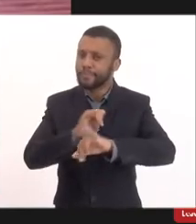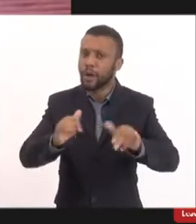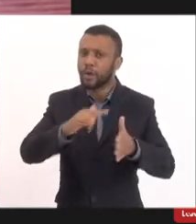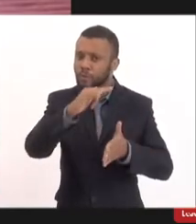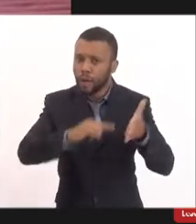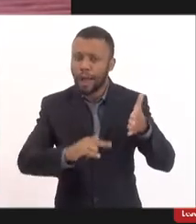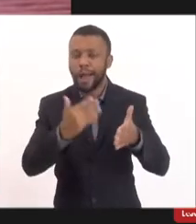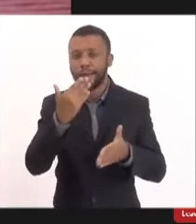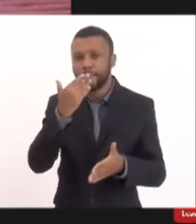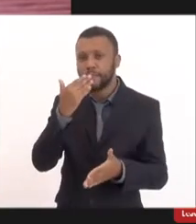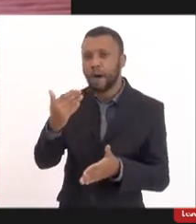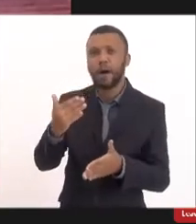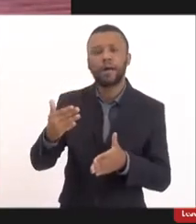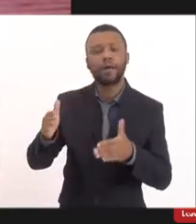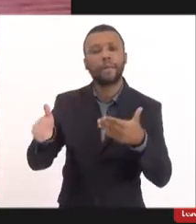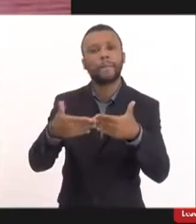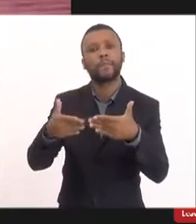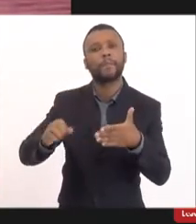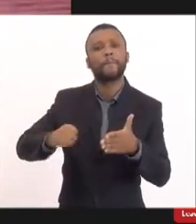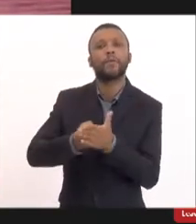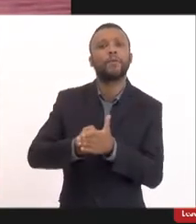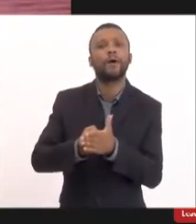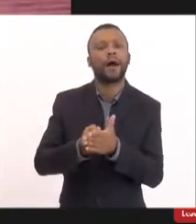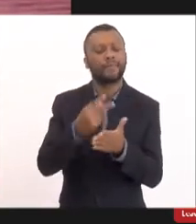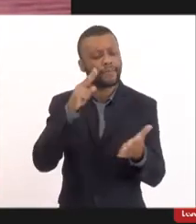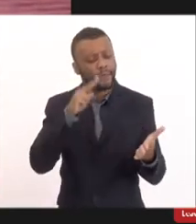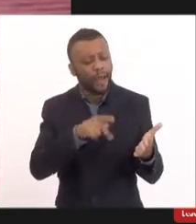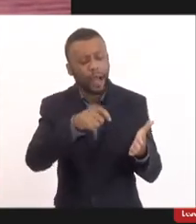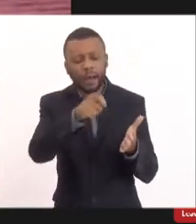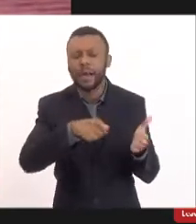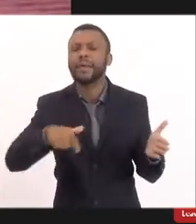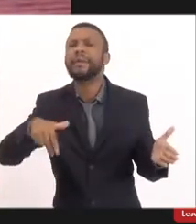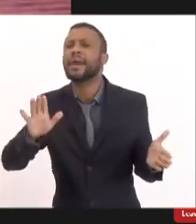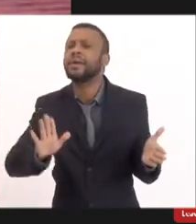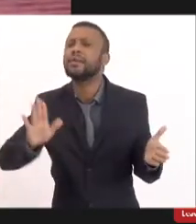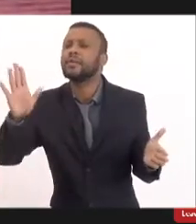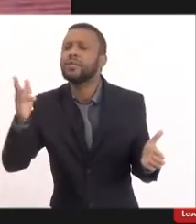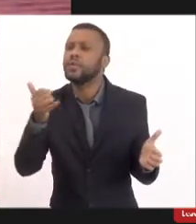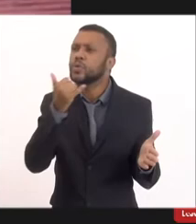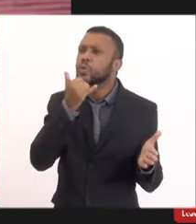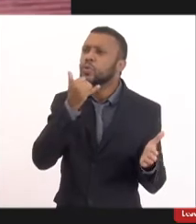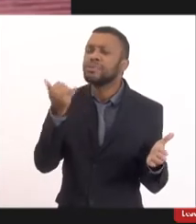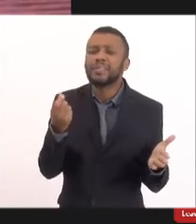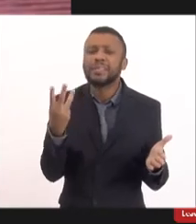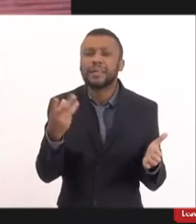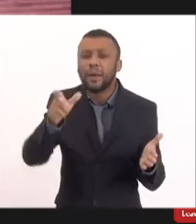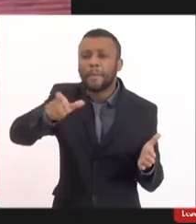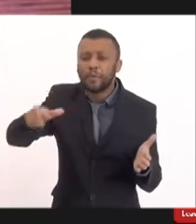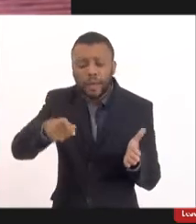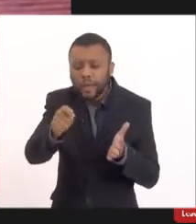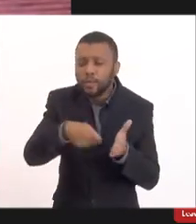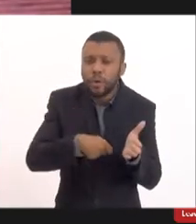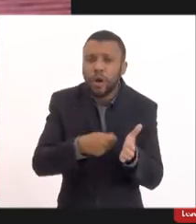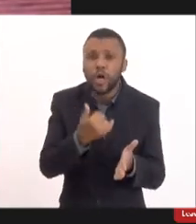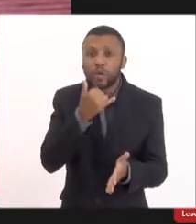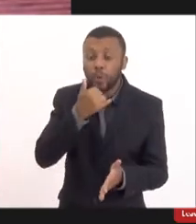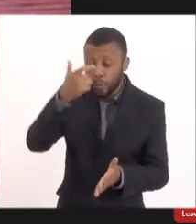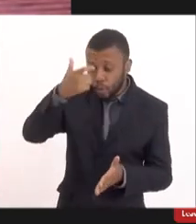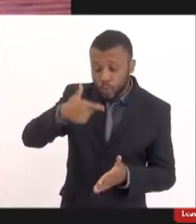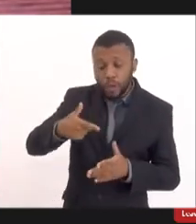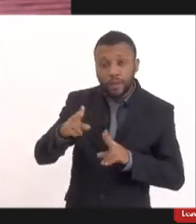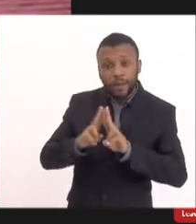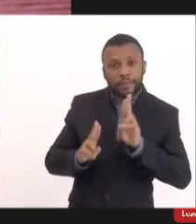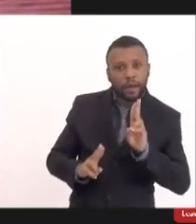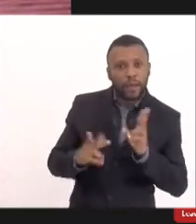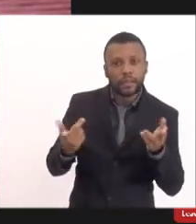lockdown aí você vai ver quem é que assinou três pessoas assinaram desculpa eu não fui ouvido pessoas da sociedade de pediatria